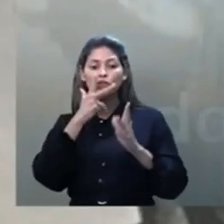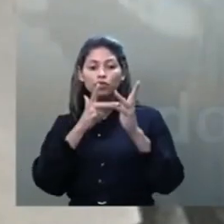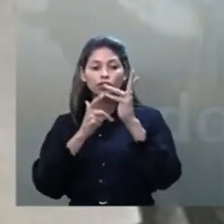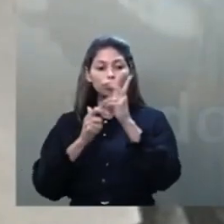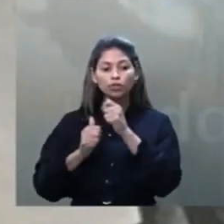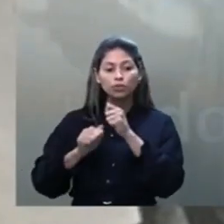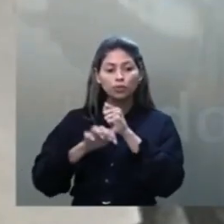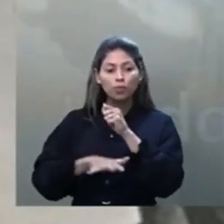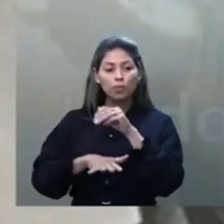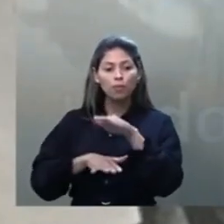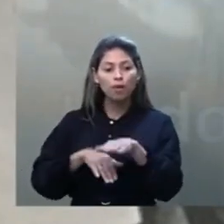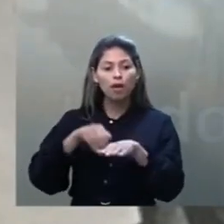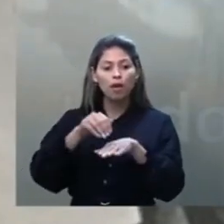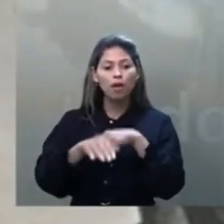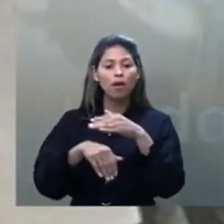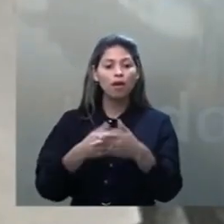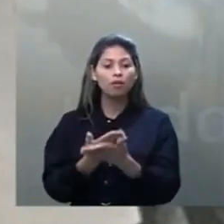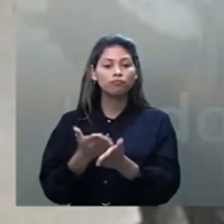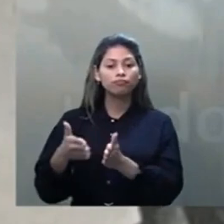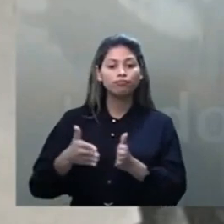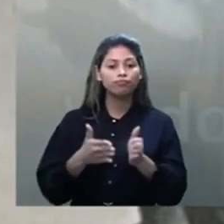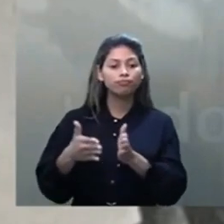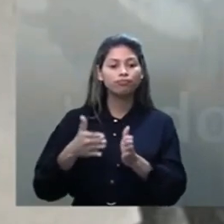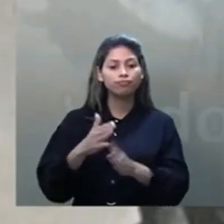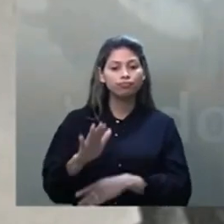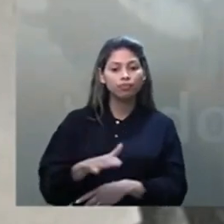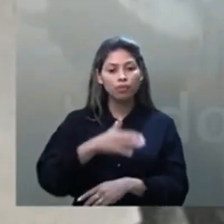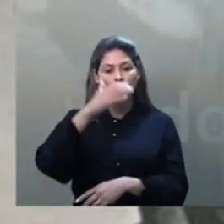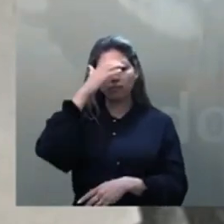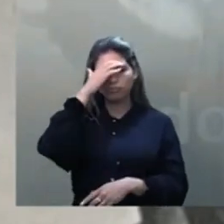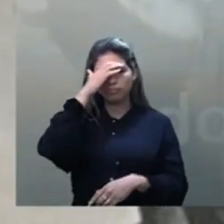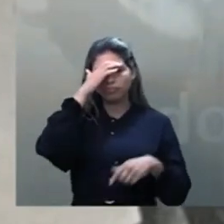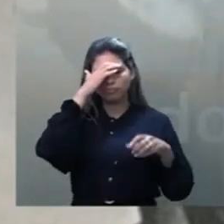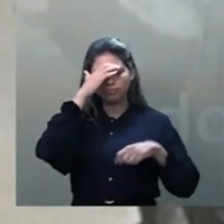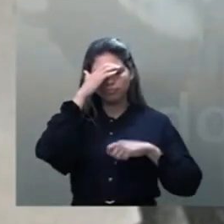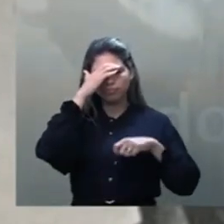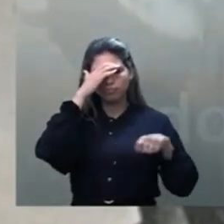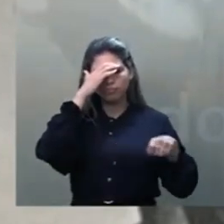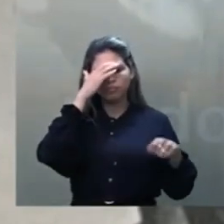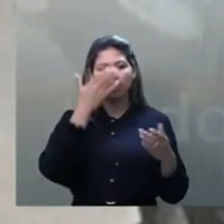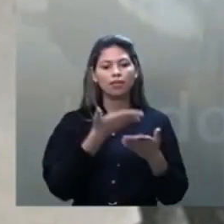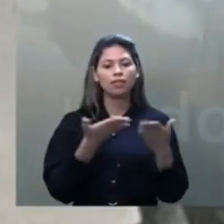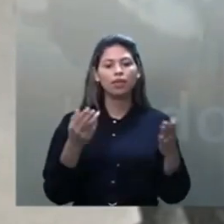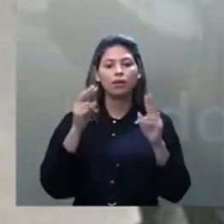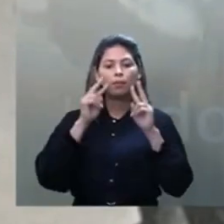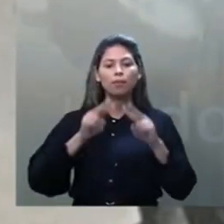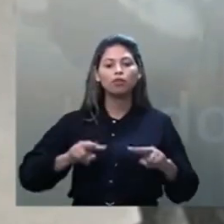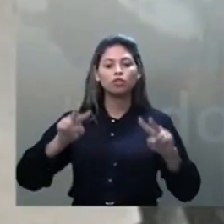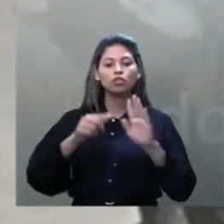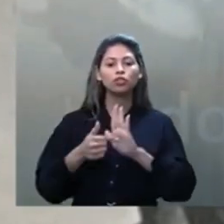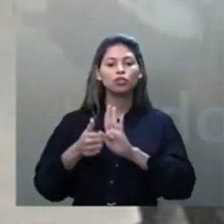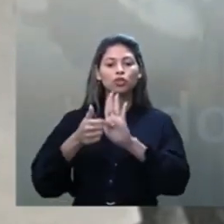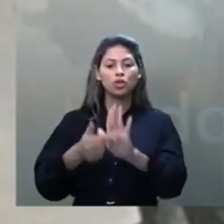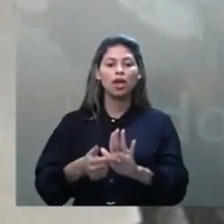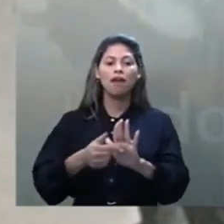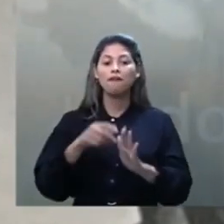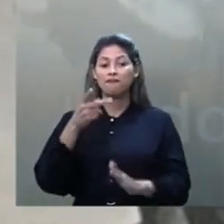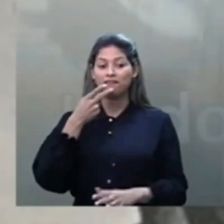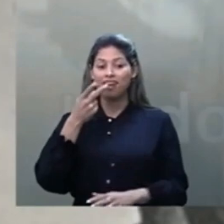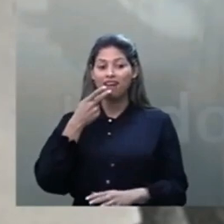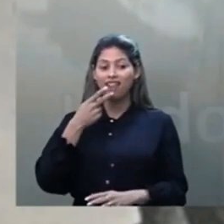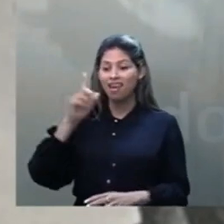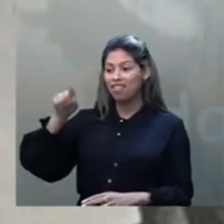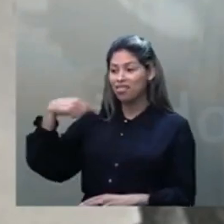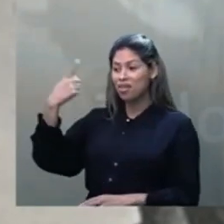A gente vai trazer só alguns poucos casos de Chico Xavier para ilustrar, já que tantos já... Falar depois é bom que